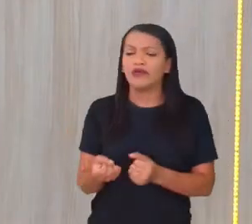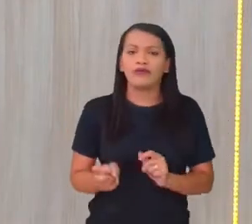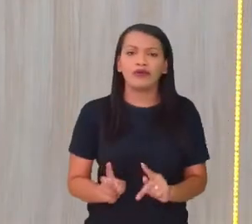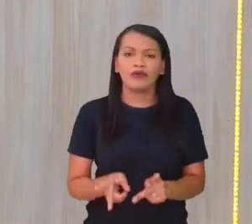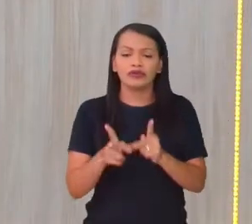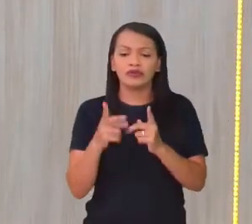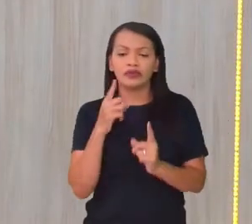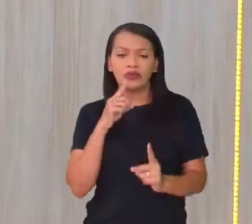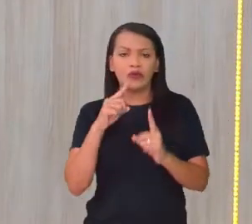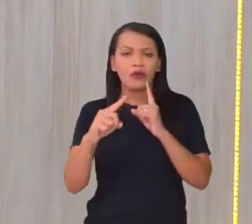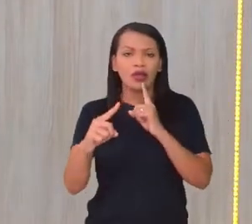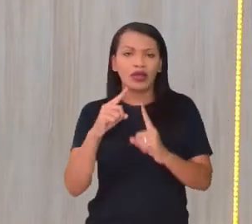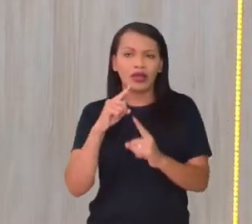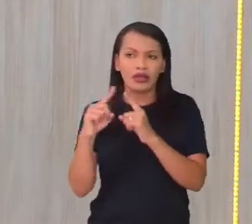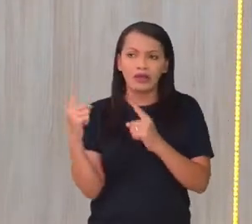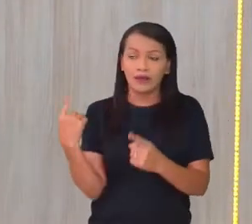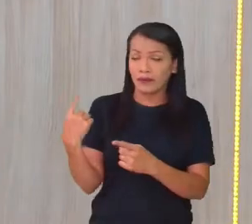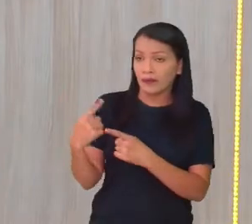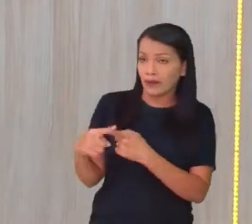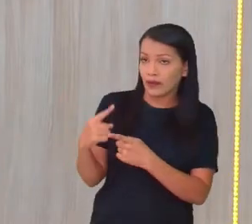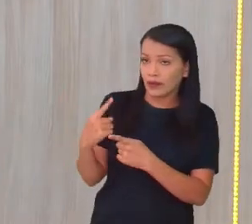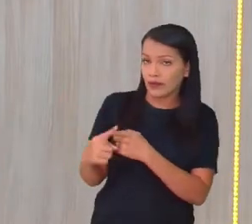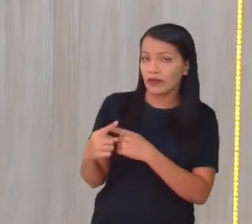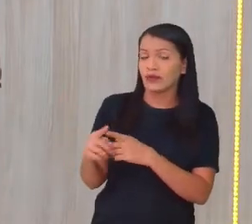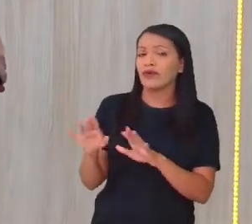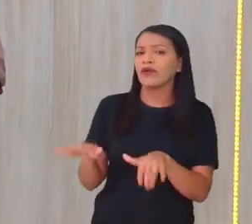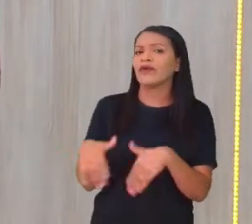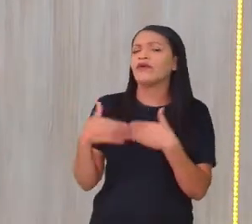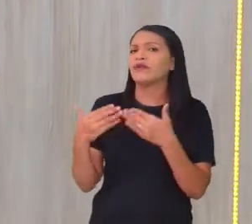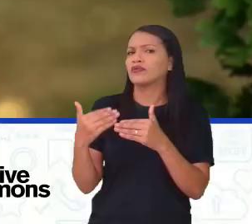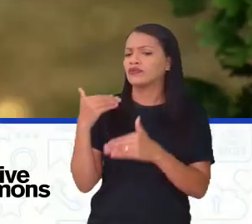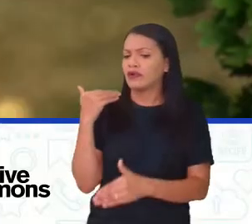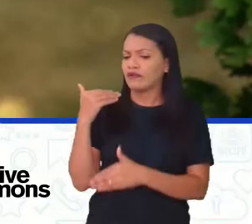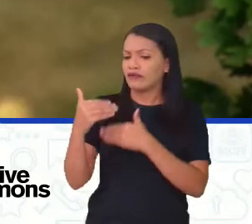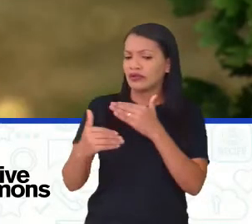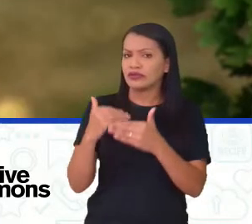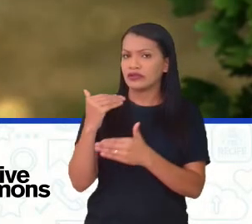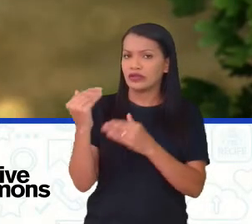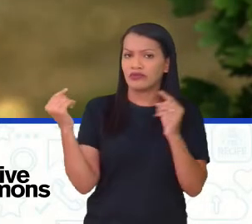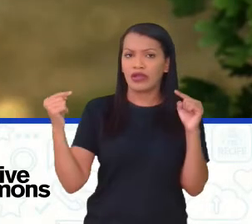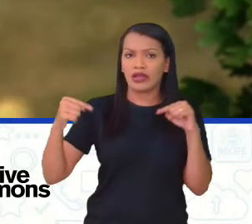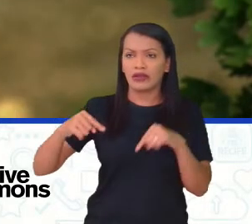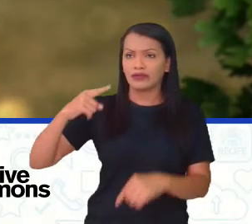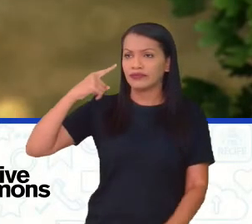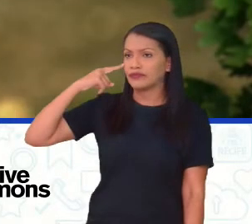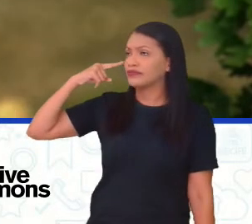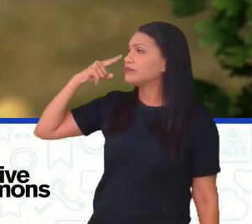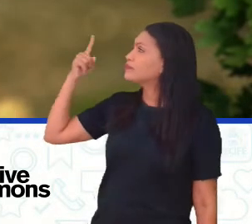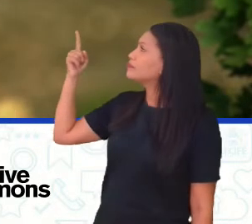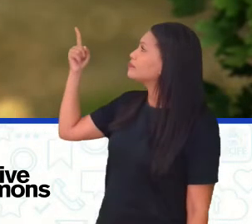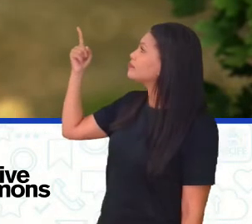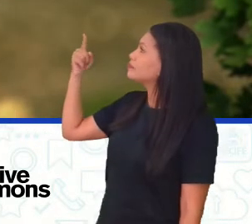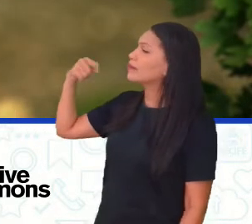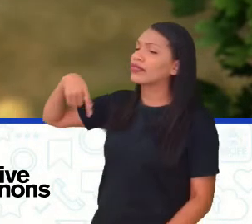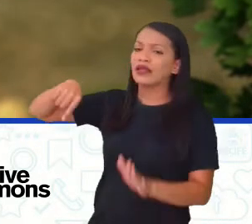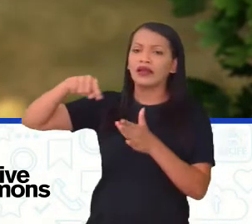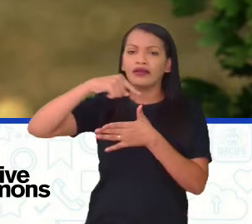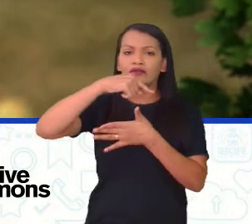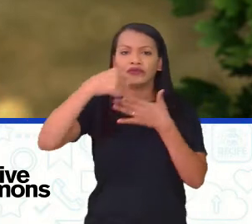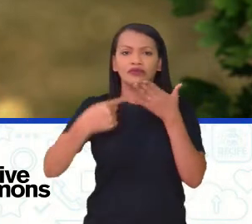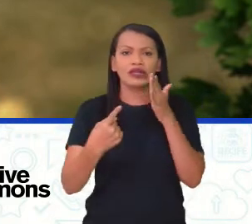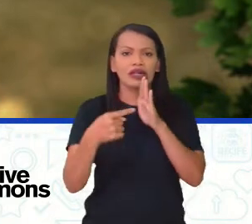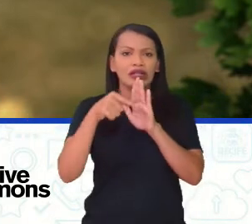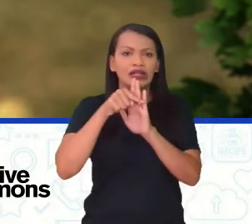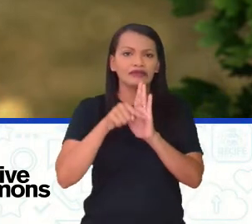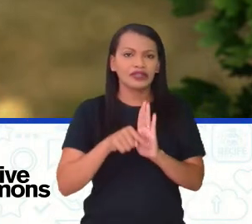dialogando, porque quando a gente vai avançando aqui, e a gente chega na classificação de meio